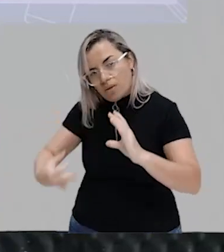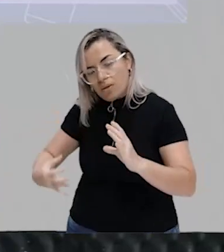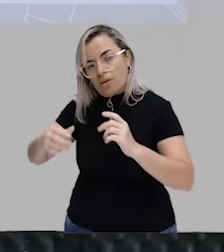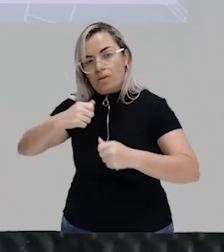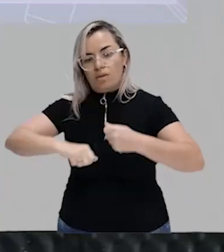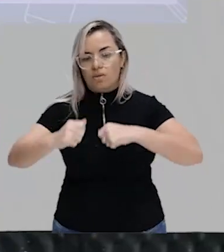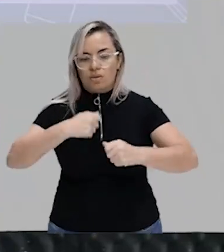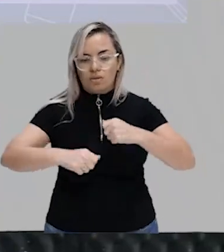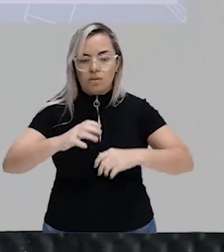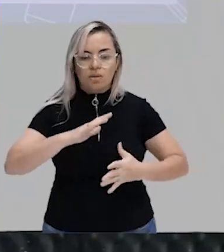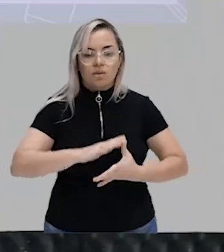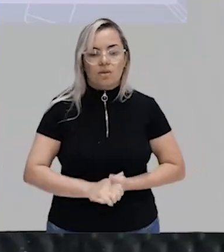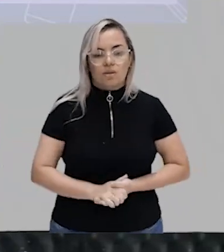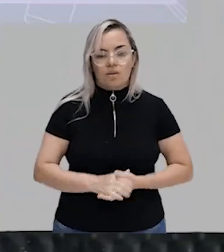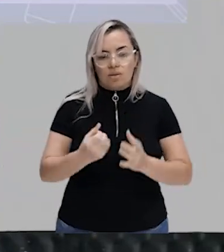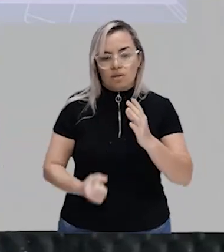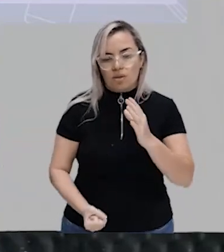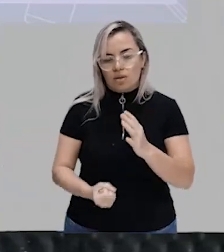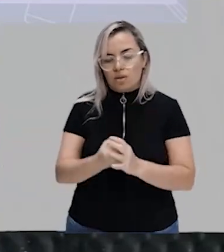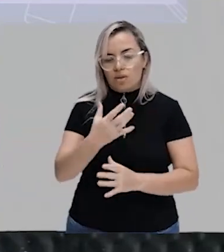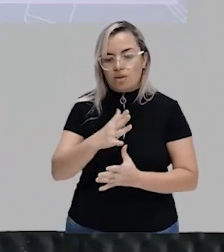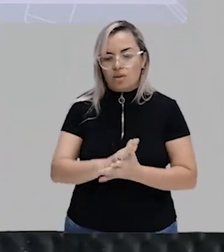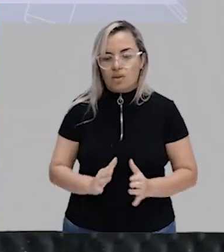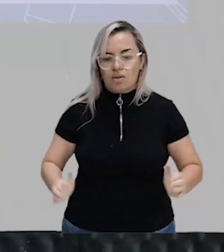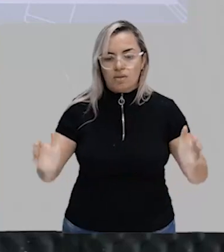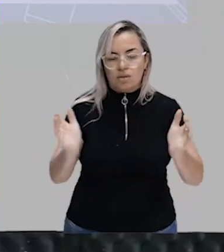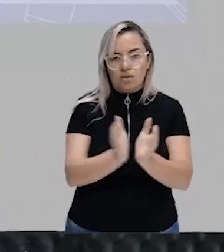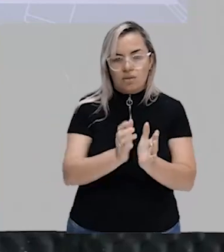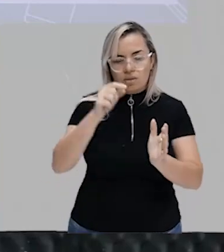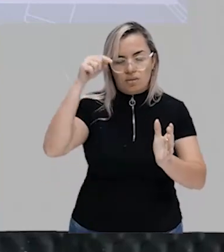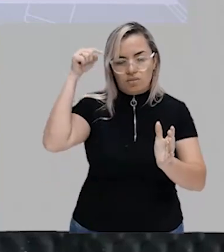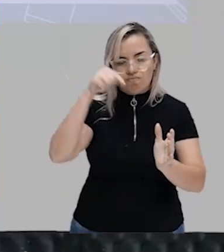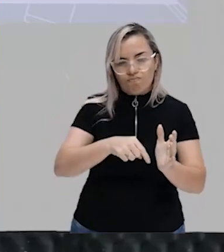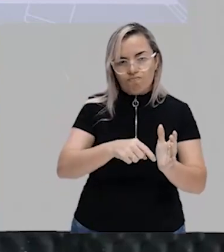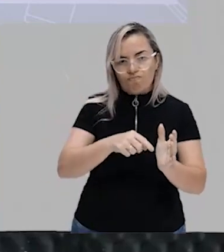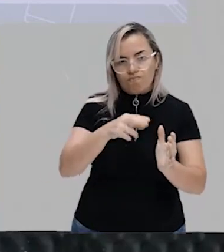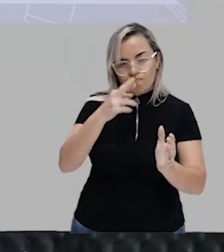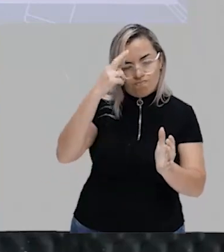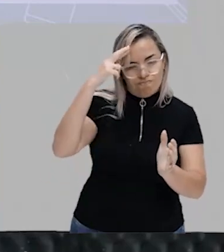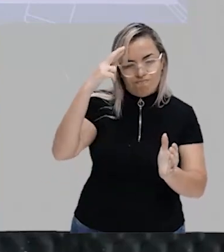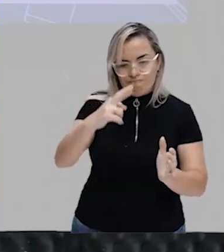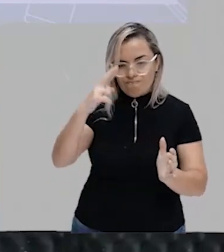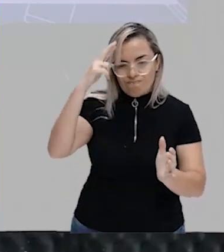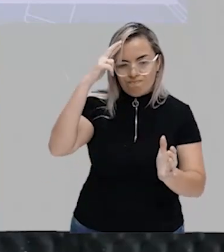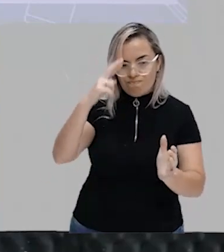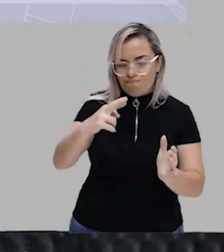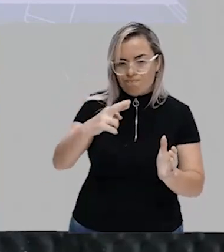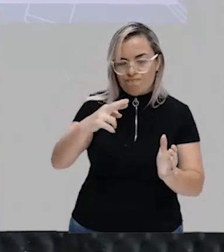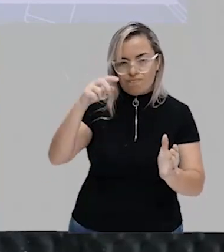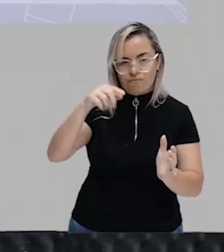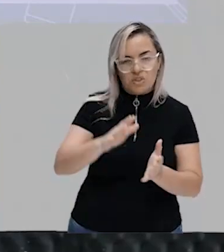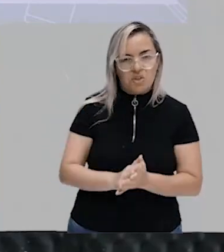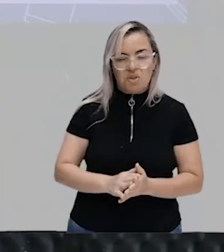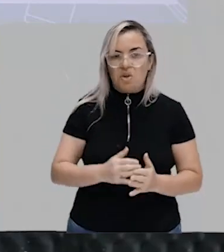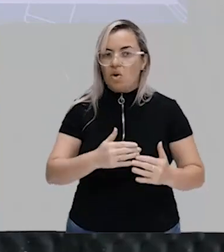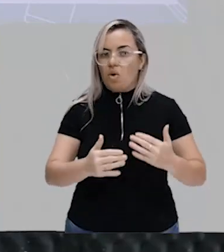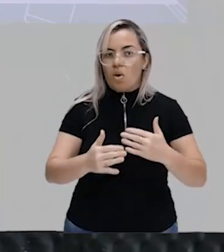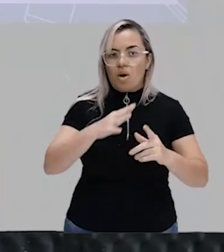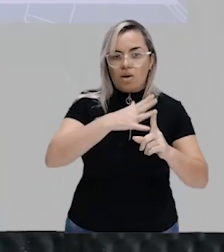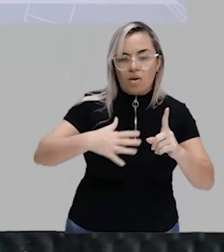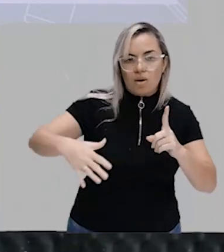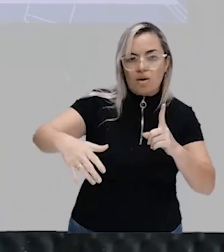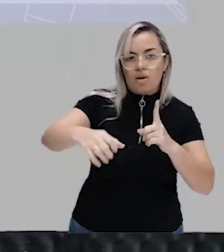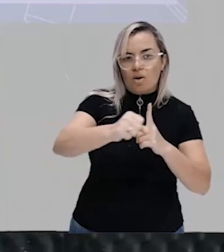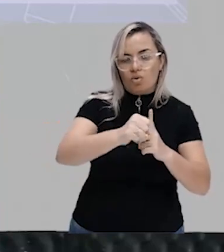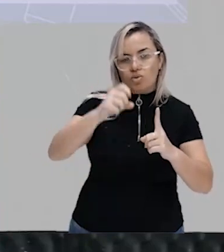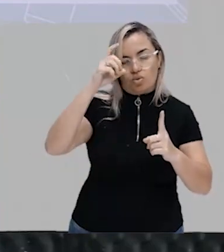economia. Surge então a chamada classe dominante que em qualquer sociedade é proprietária dos meios de